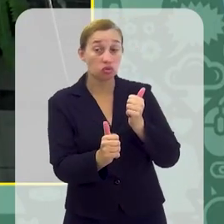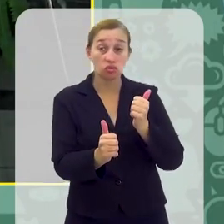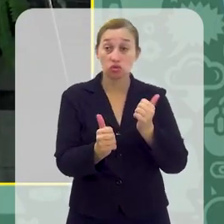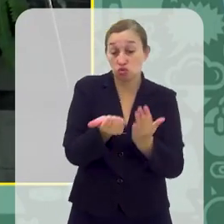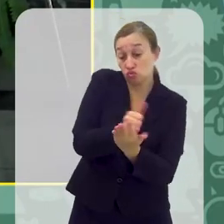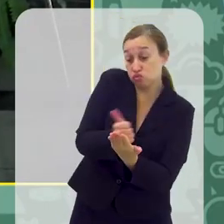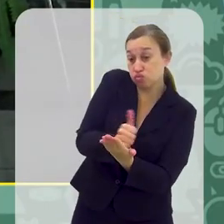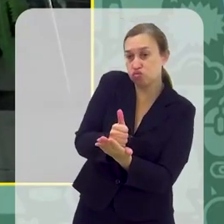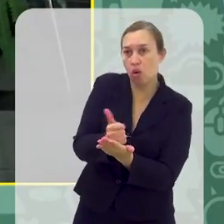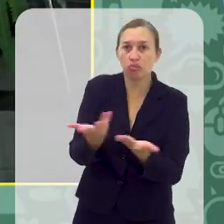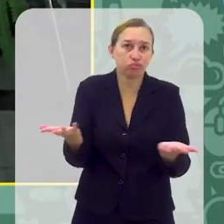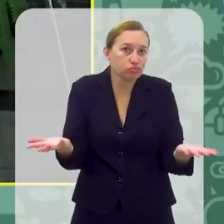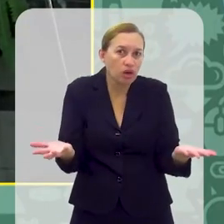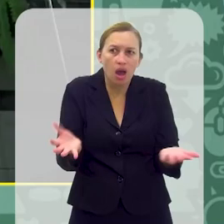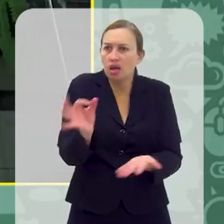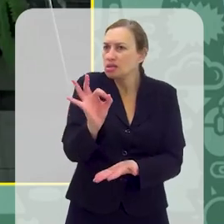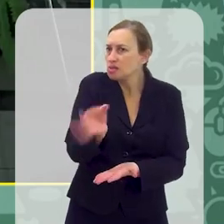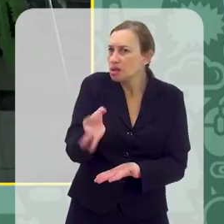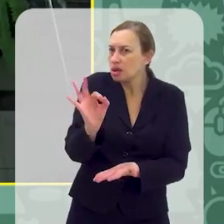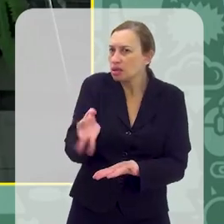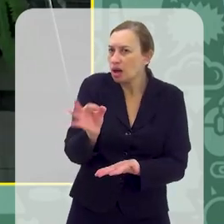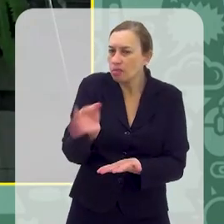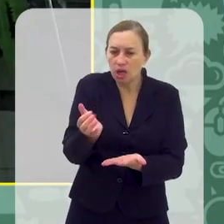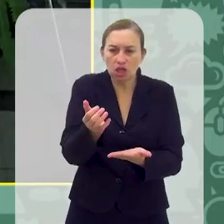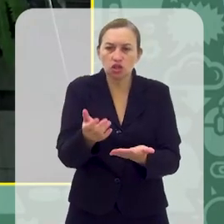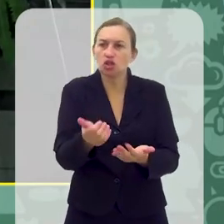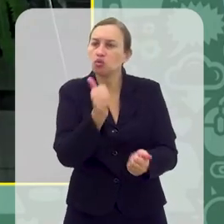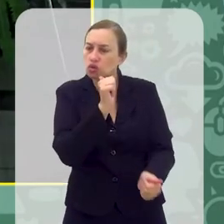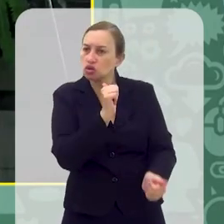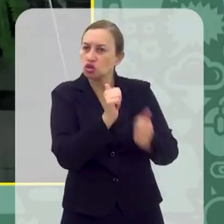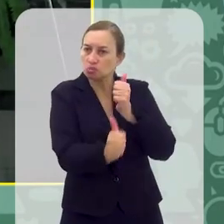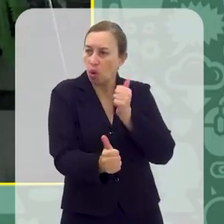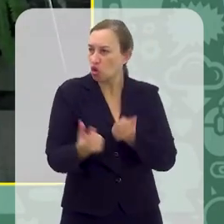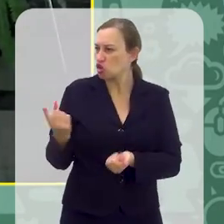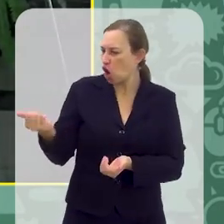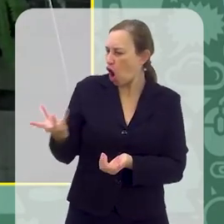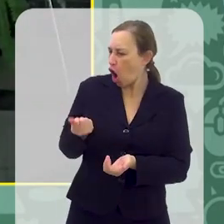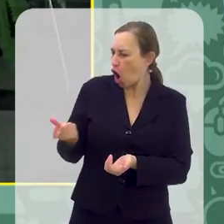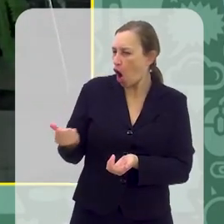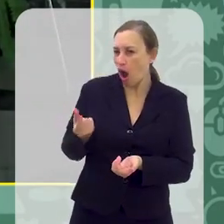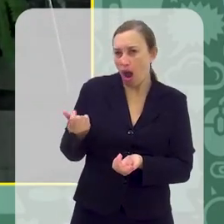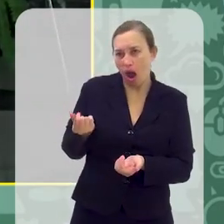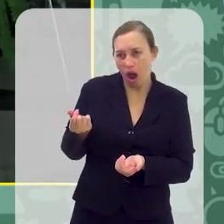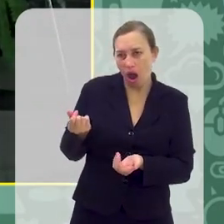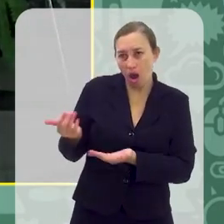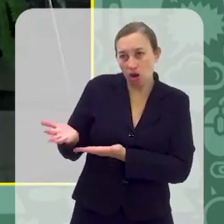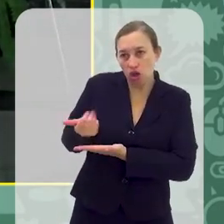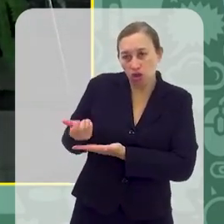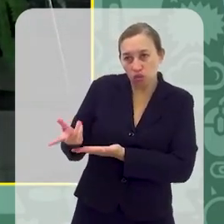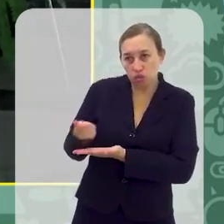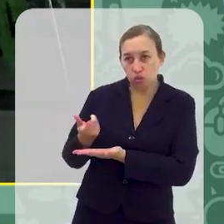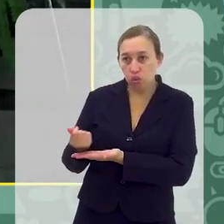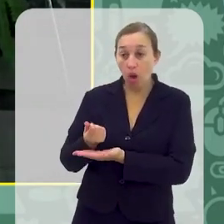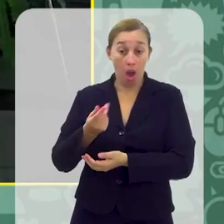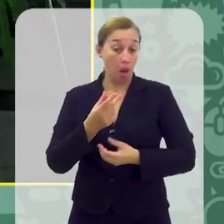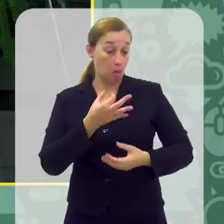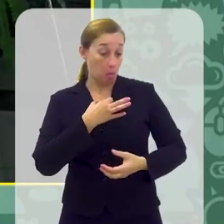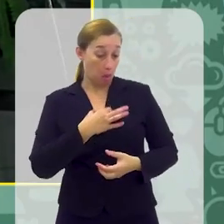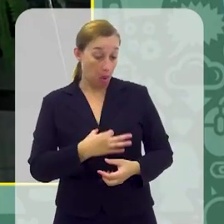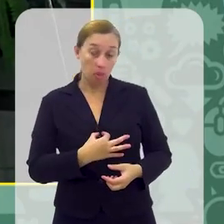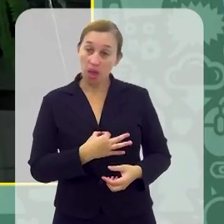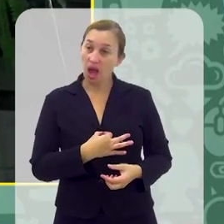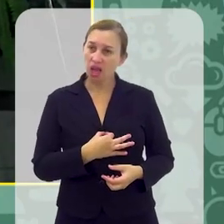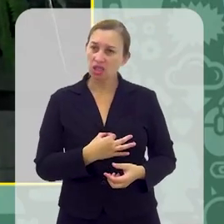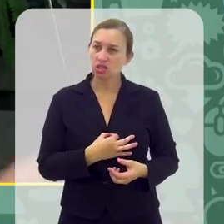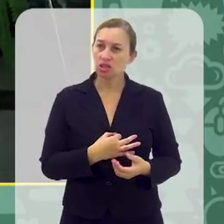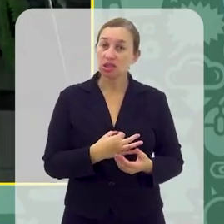videogame. Certamente, os atletas de ponta, que ganham muito dinheiro, que estão funcionando bem na sociedade, ganham medalha, eram